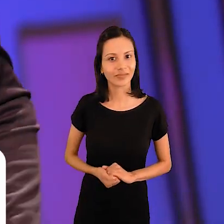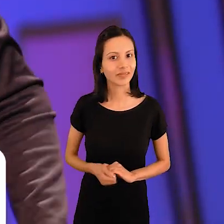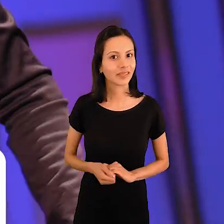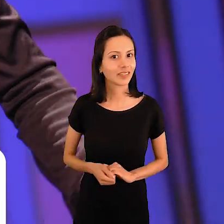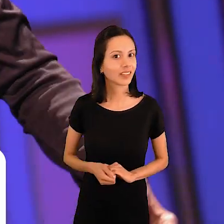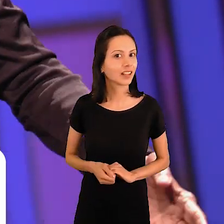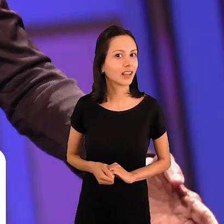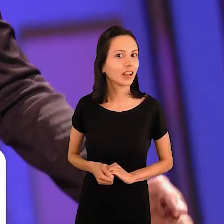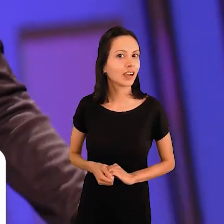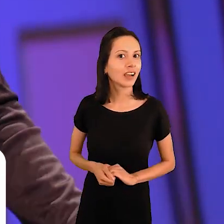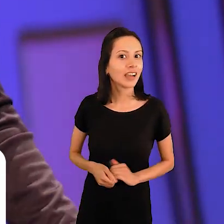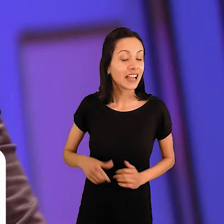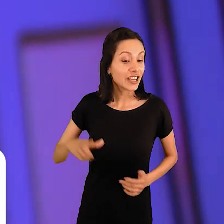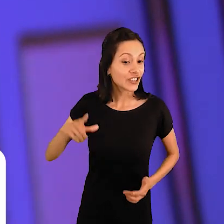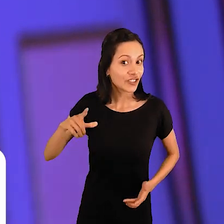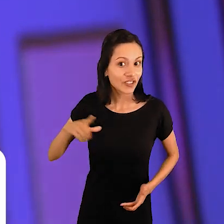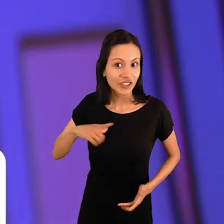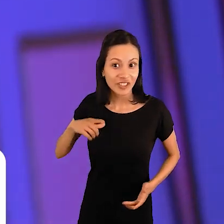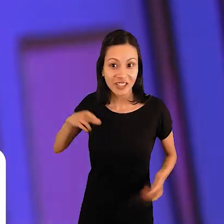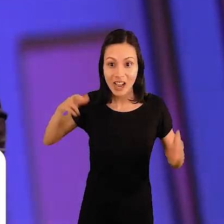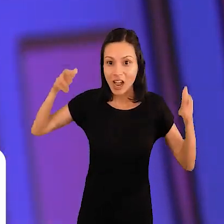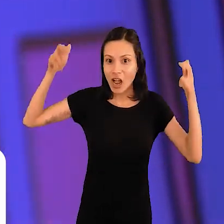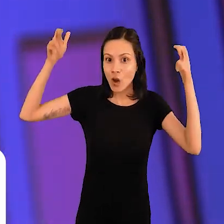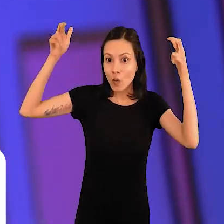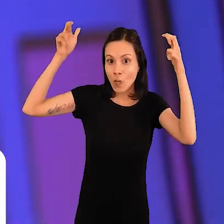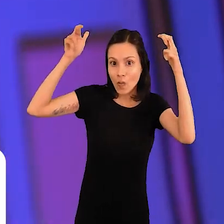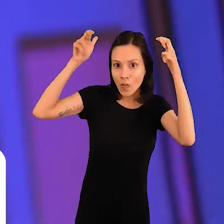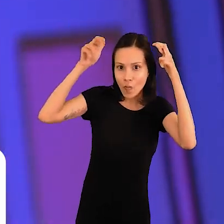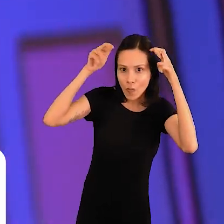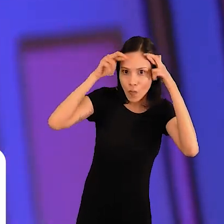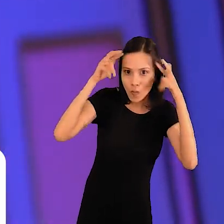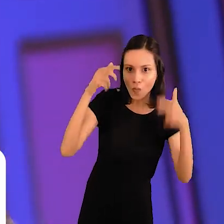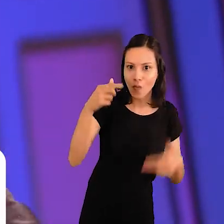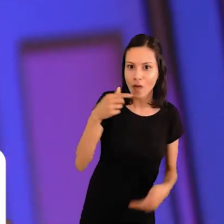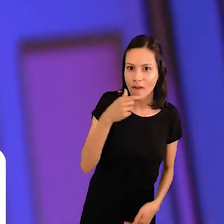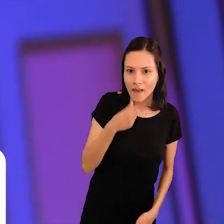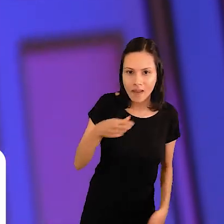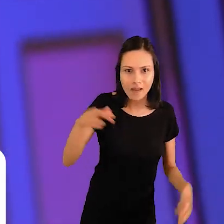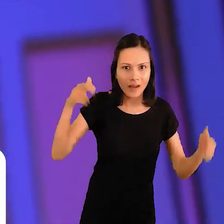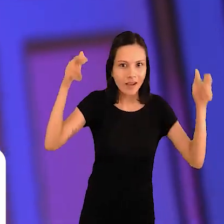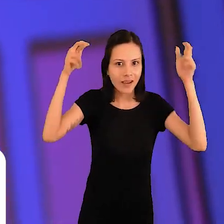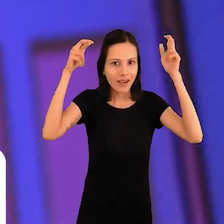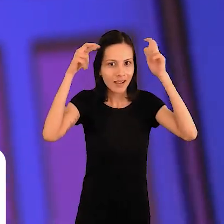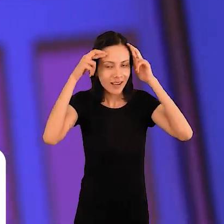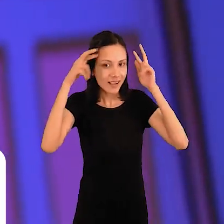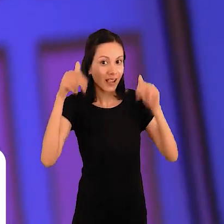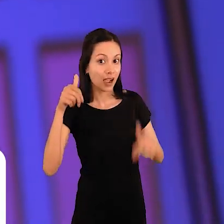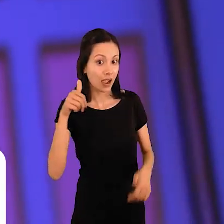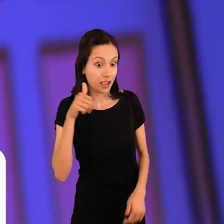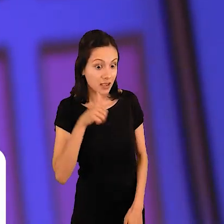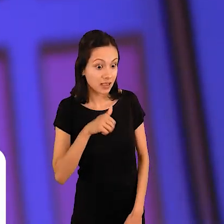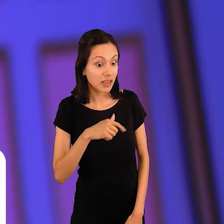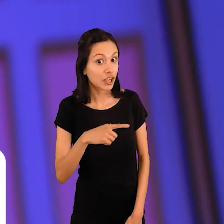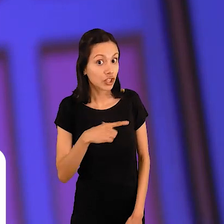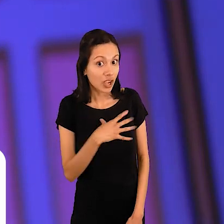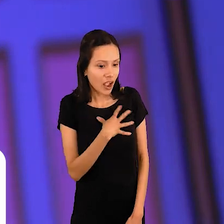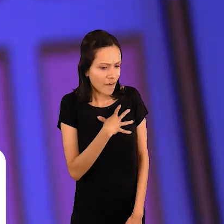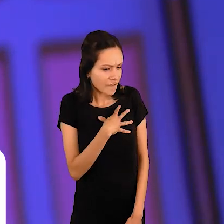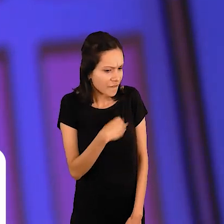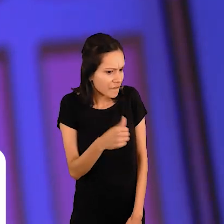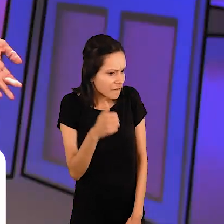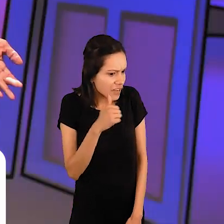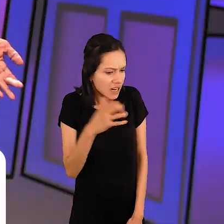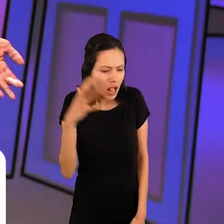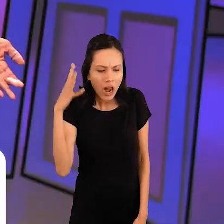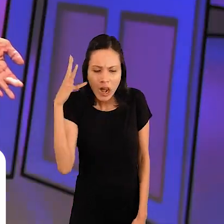um lindo rei e sua rainha. Mas mais linda ainda, era a filha dos dois. Ela já estava em idade para